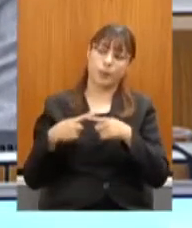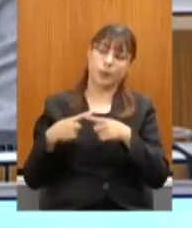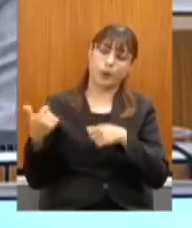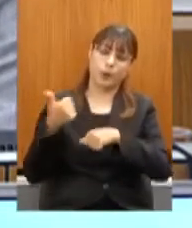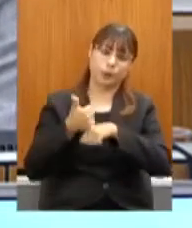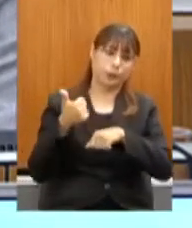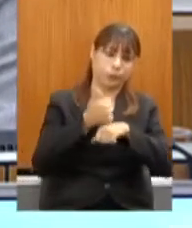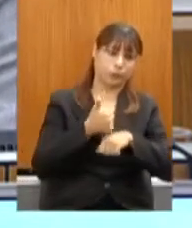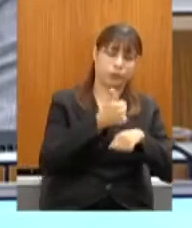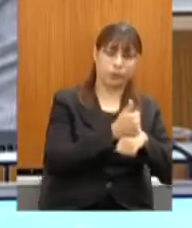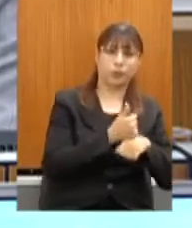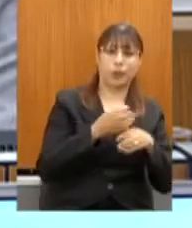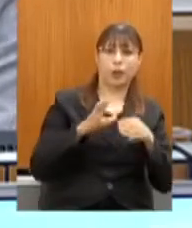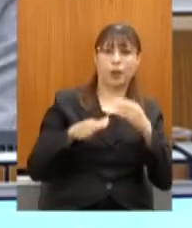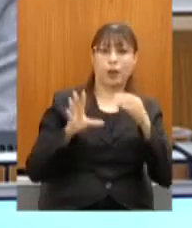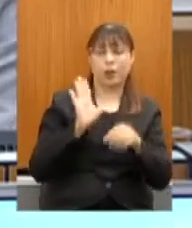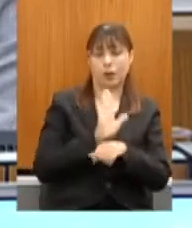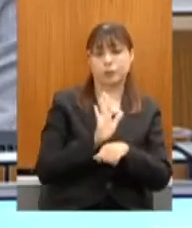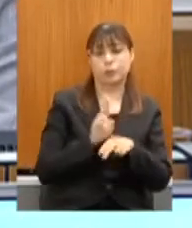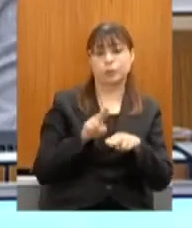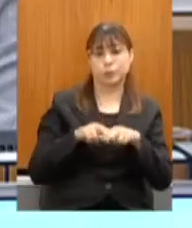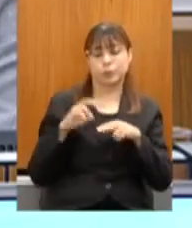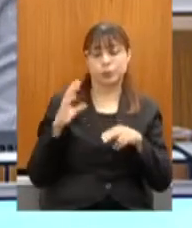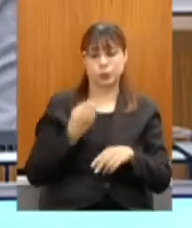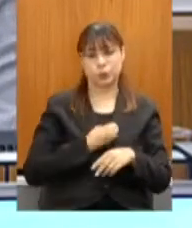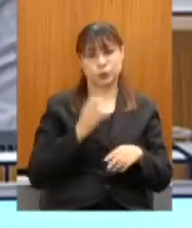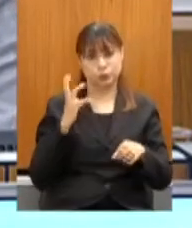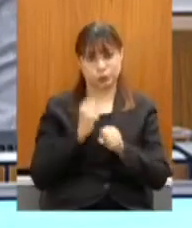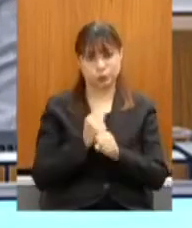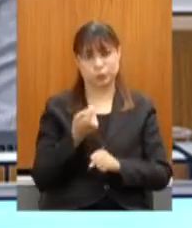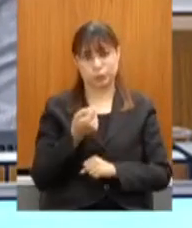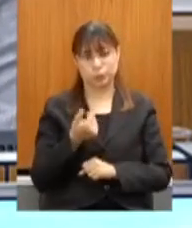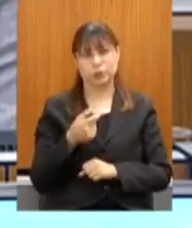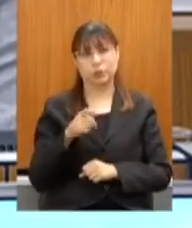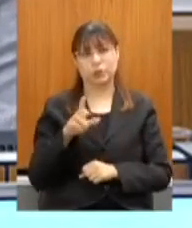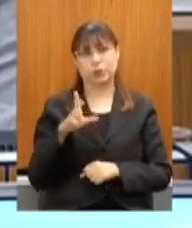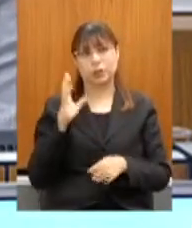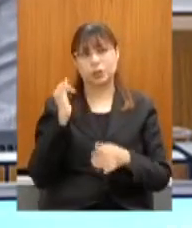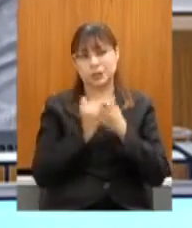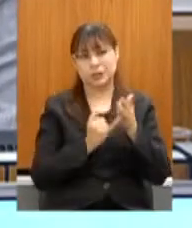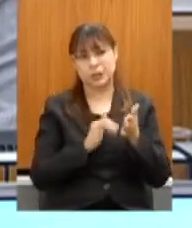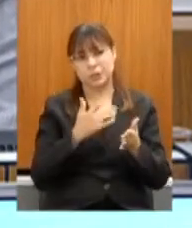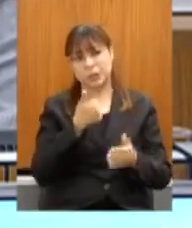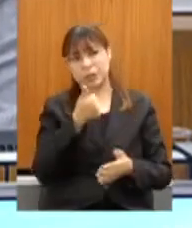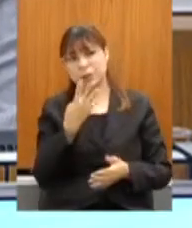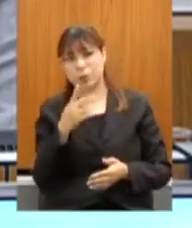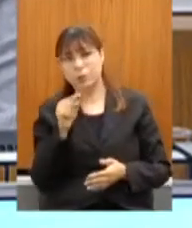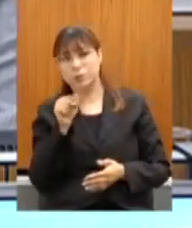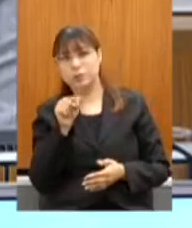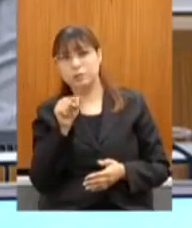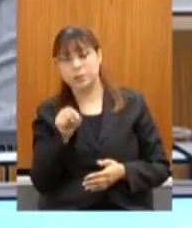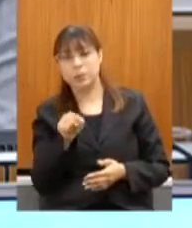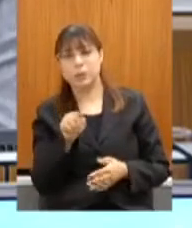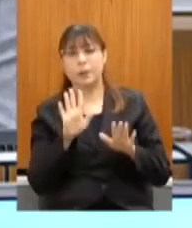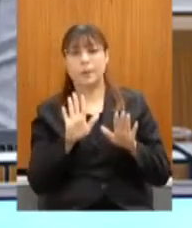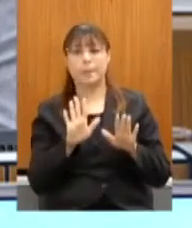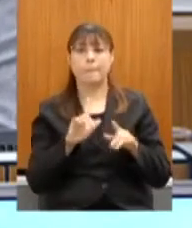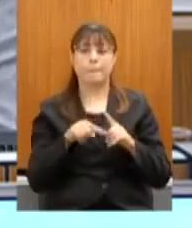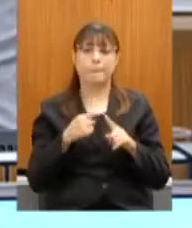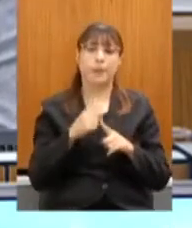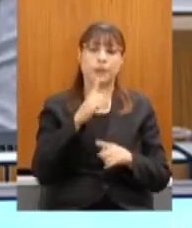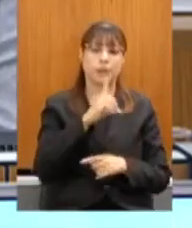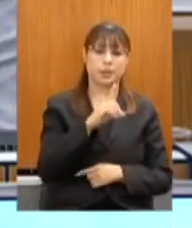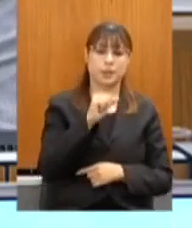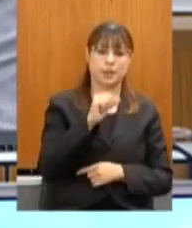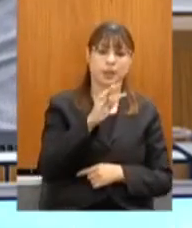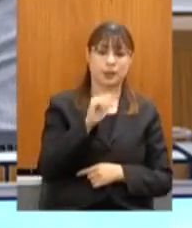Então, é por isso que o número foi baixo. Inicialmente, tivemos 14 mil inscritos, mais data breve, que foi quem fez o